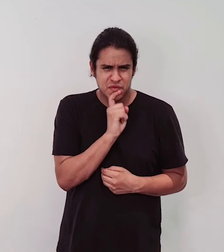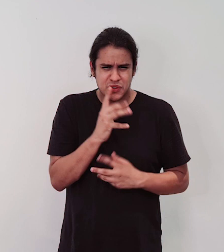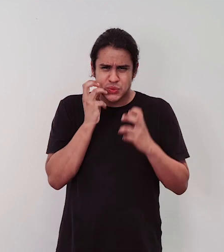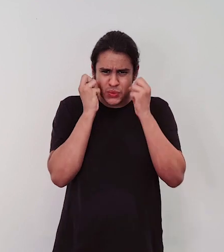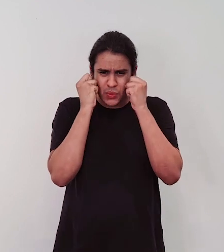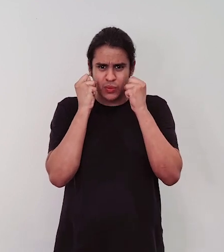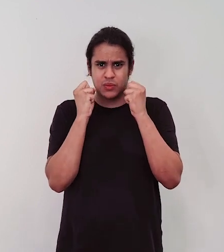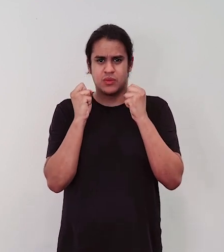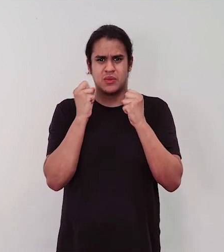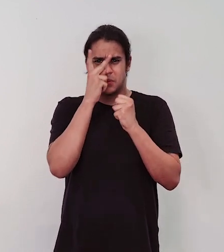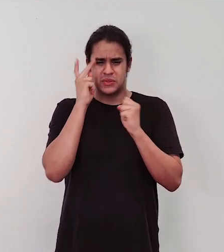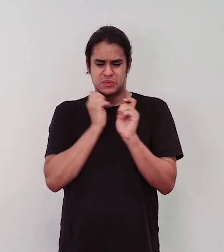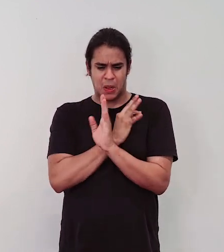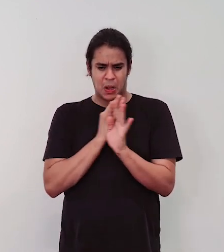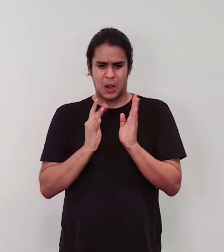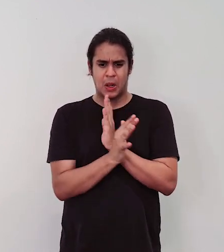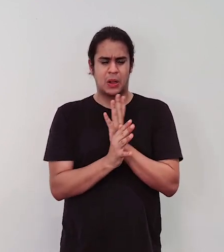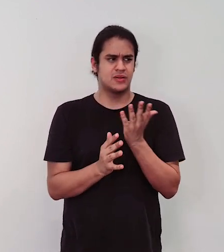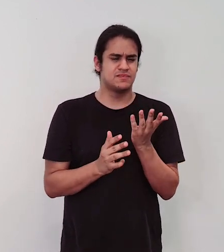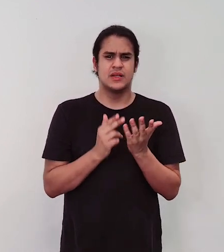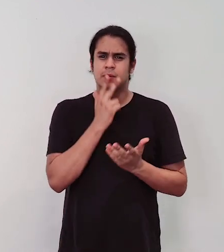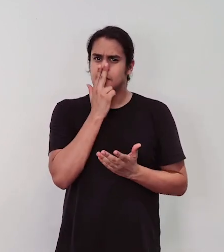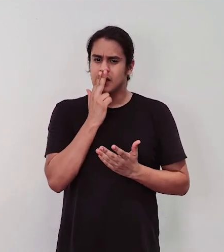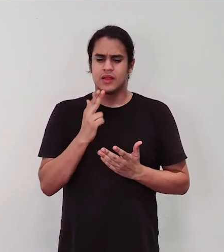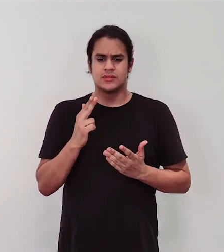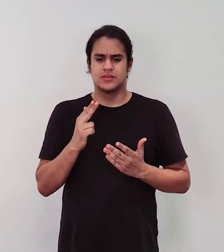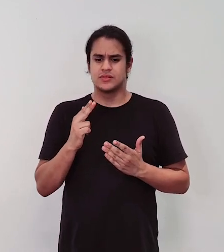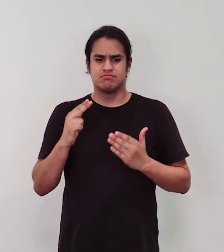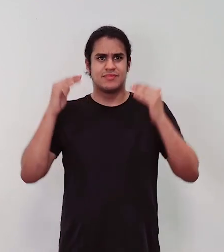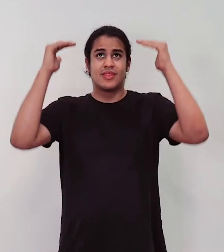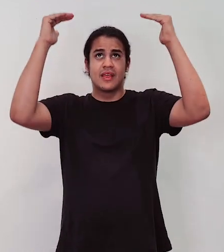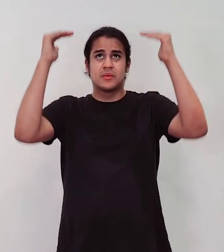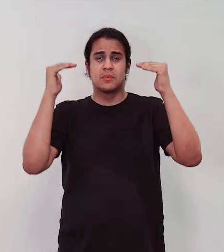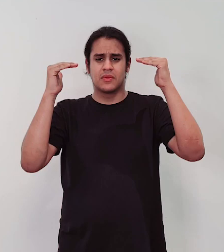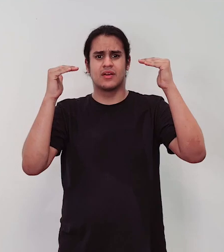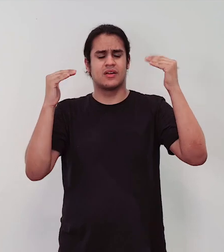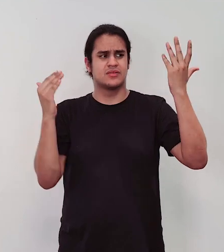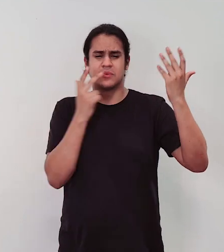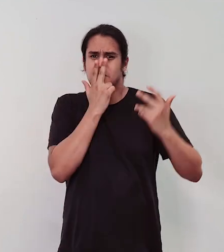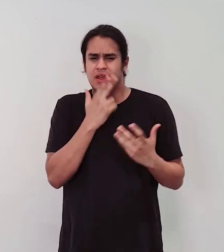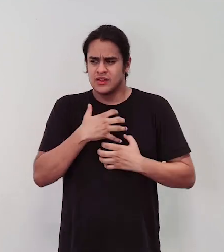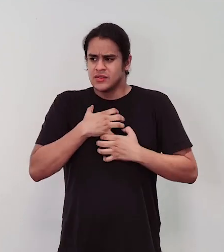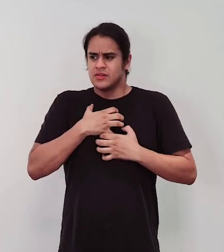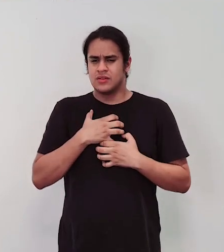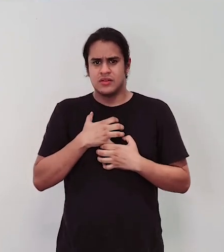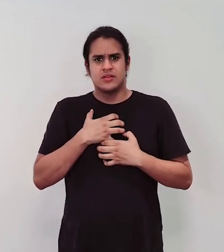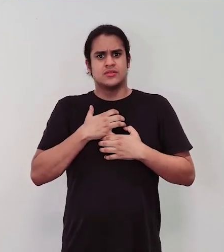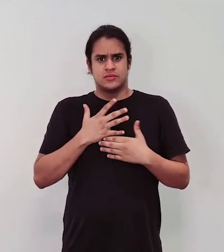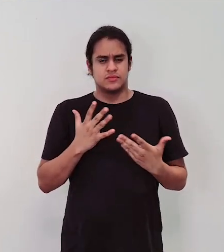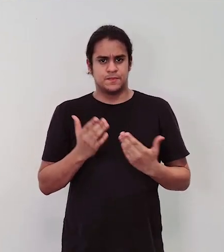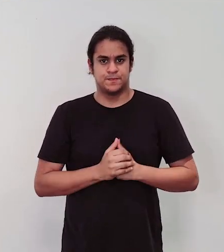fechado com muitas pessoas, que, ao meu ver, que deixa o teto mais baixo e deixa essa sensação meio claustrofóbica, assim.